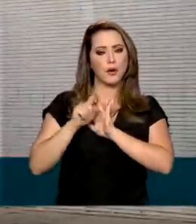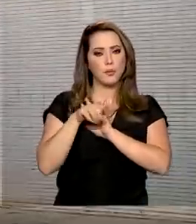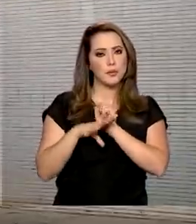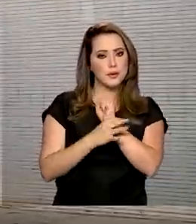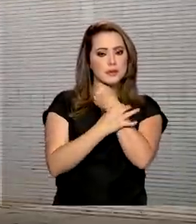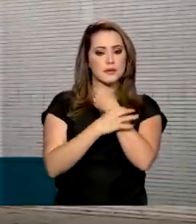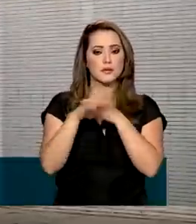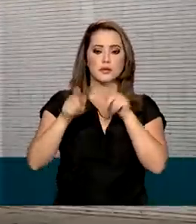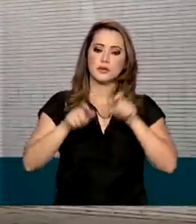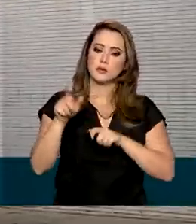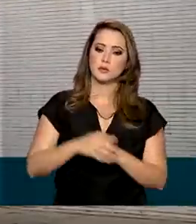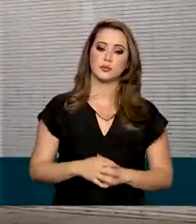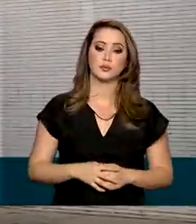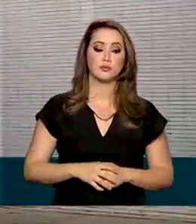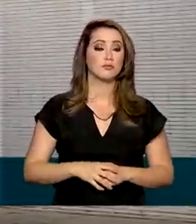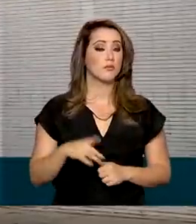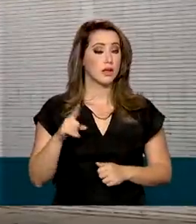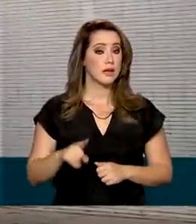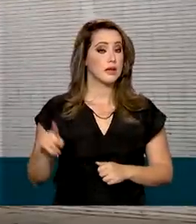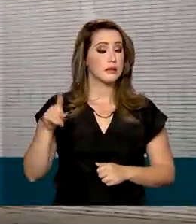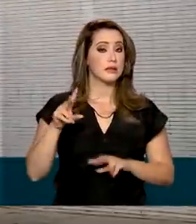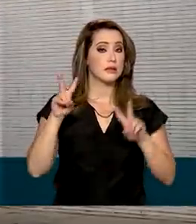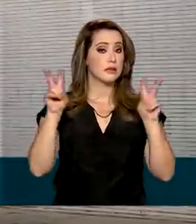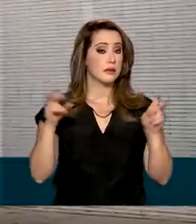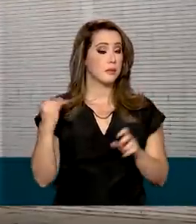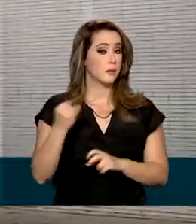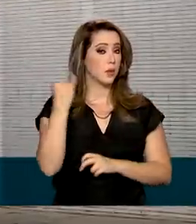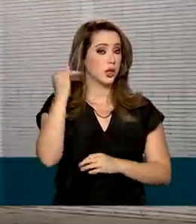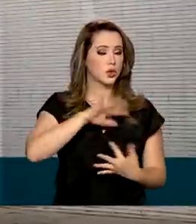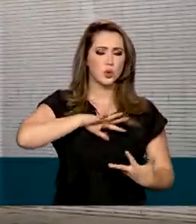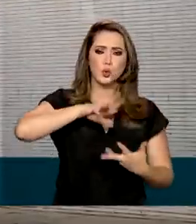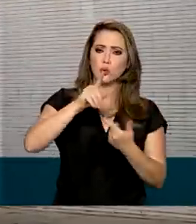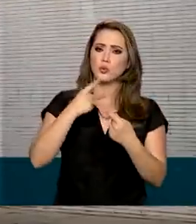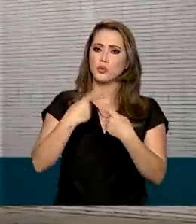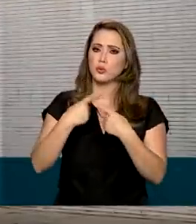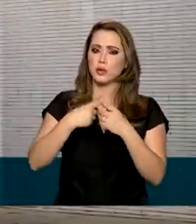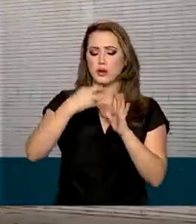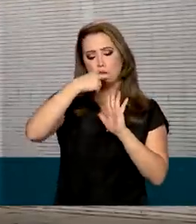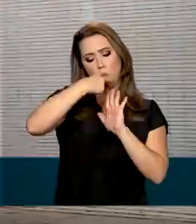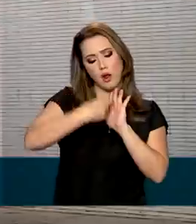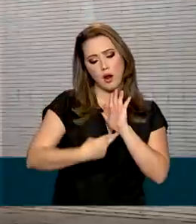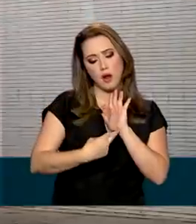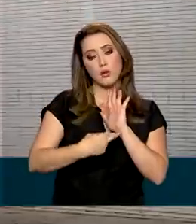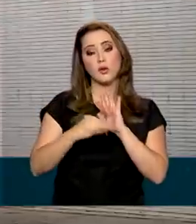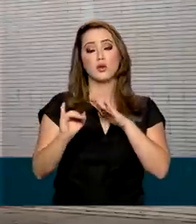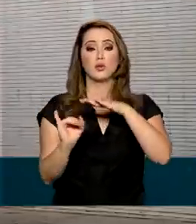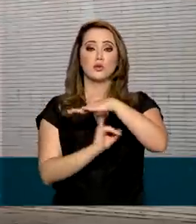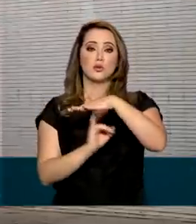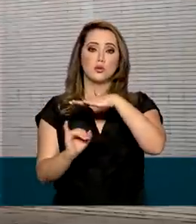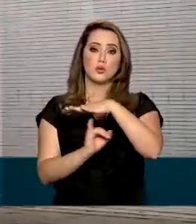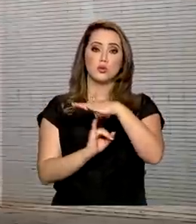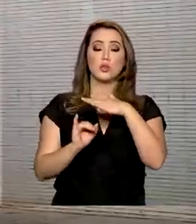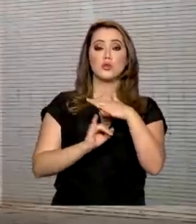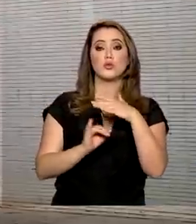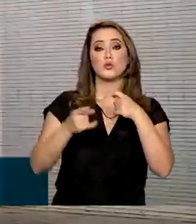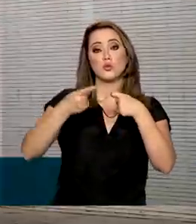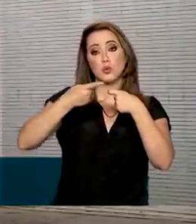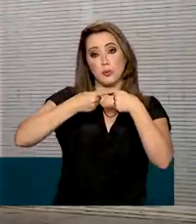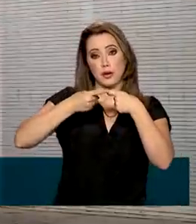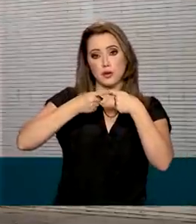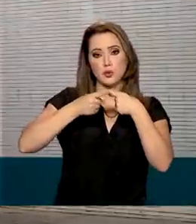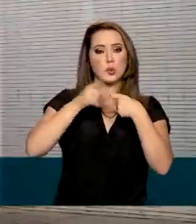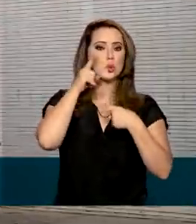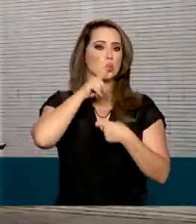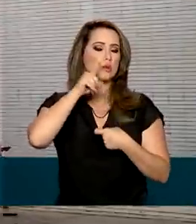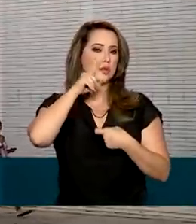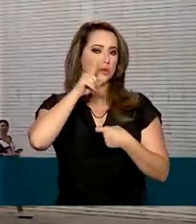do Paciente ganhou relevância mundial após a publicação de um relatório do Instituto de Medicina dos Estados Unidos